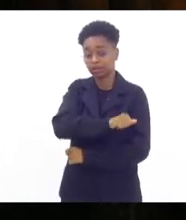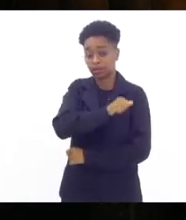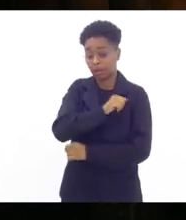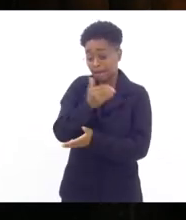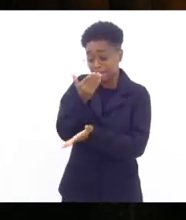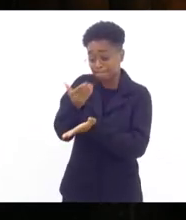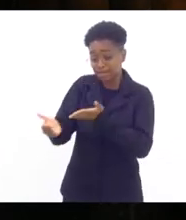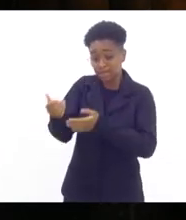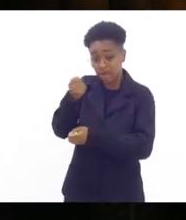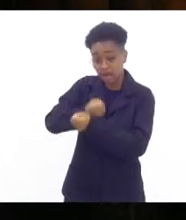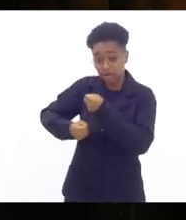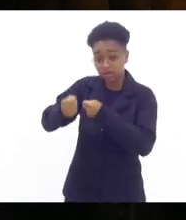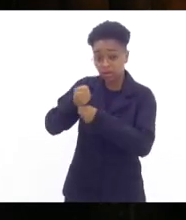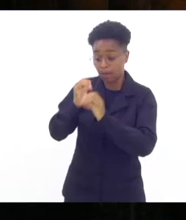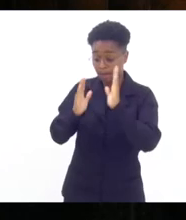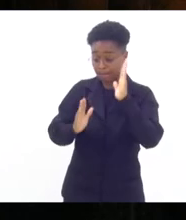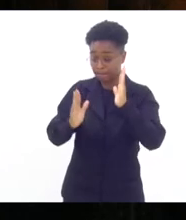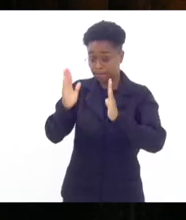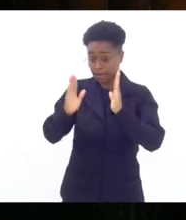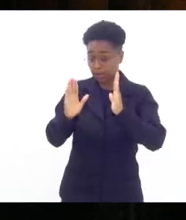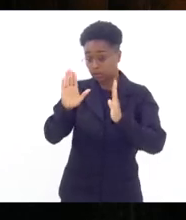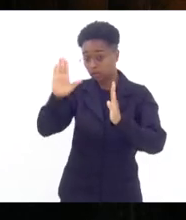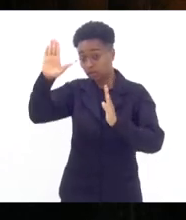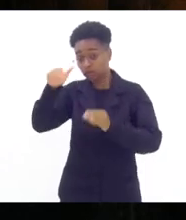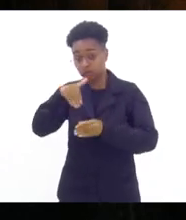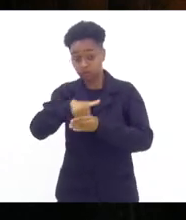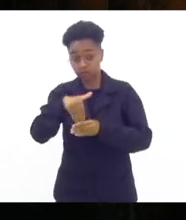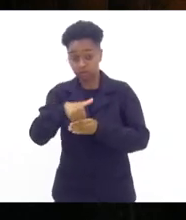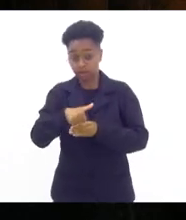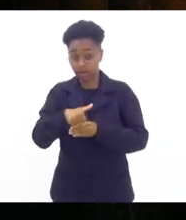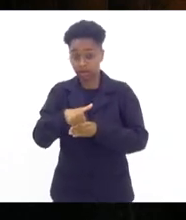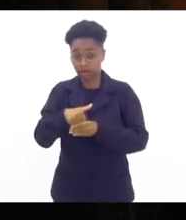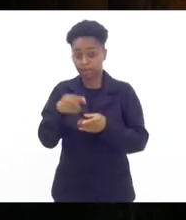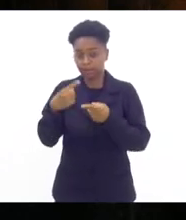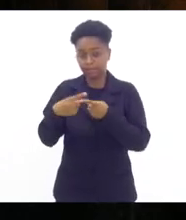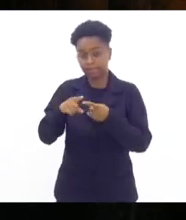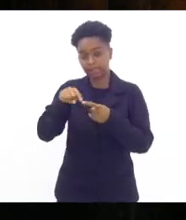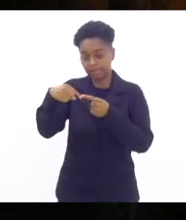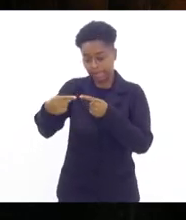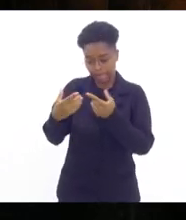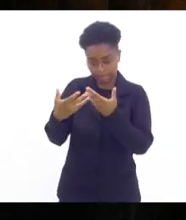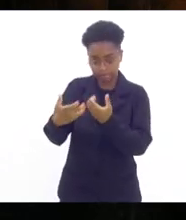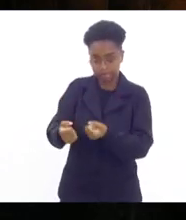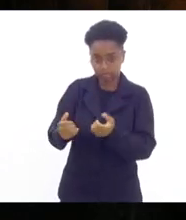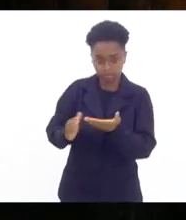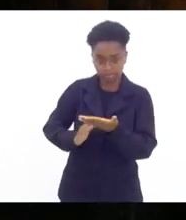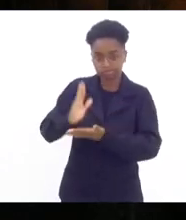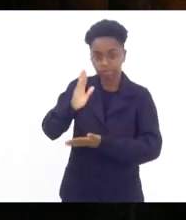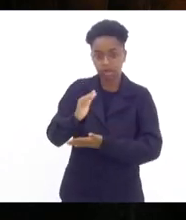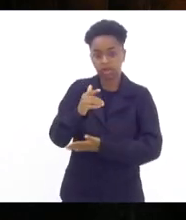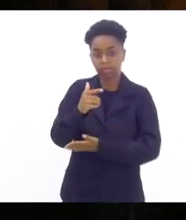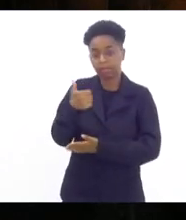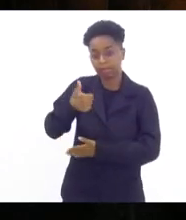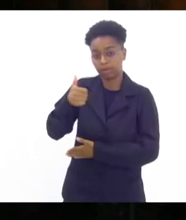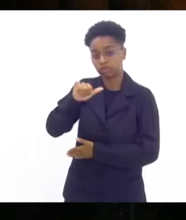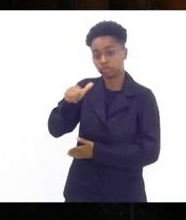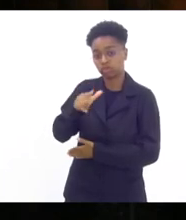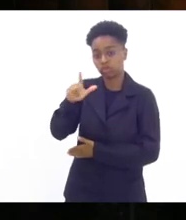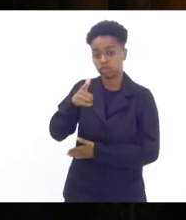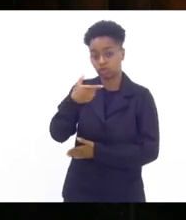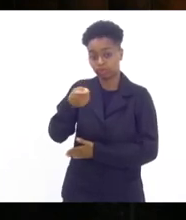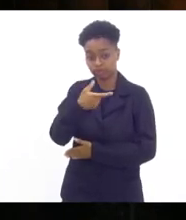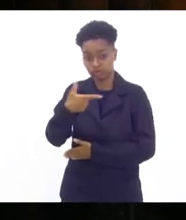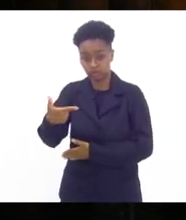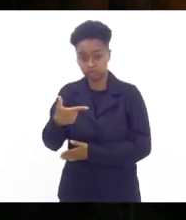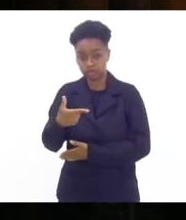passado no período eleitoral porque para entrar em vigor em 1º de julho de 2022 5